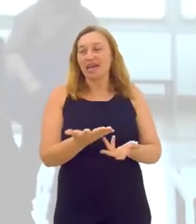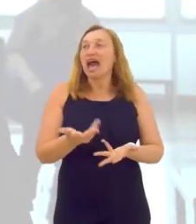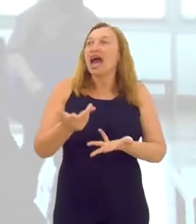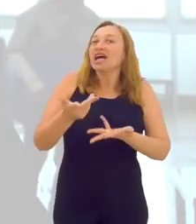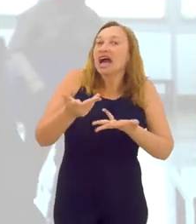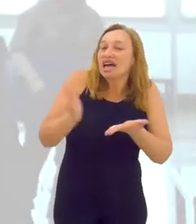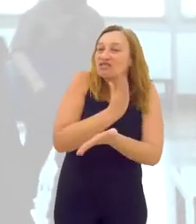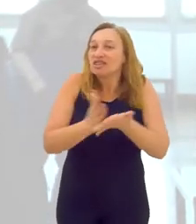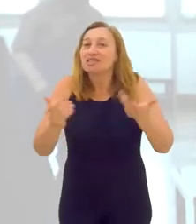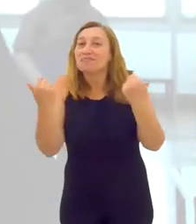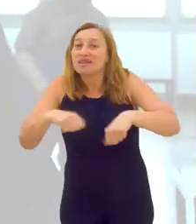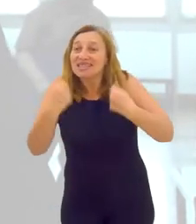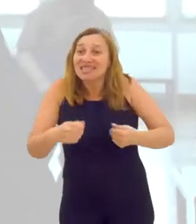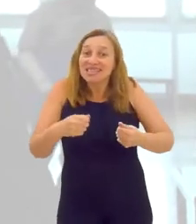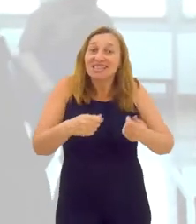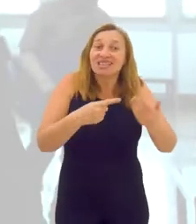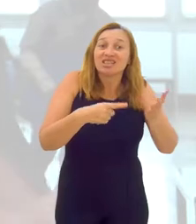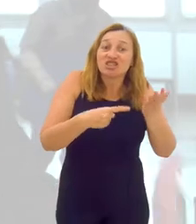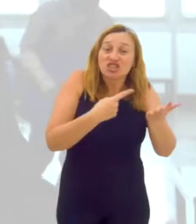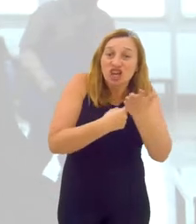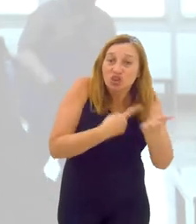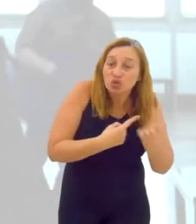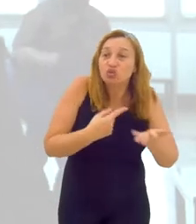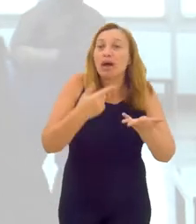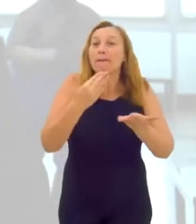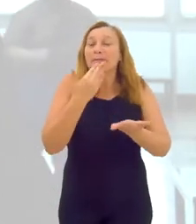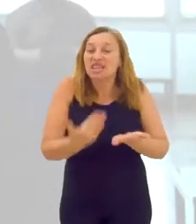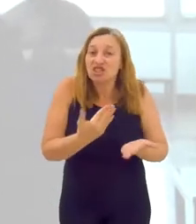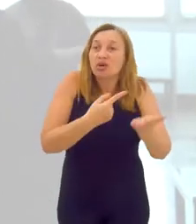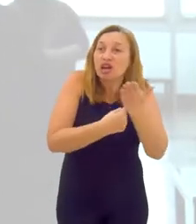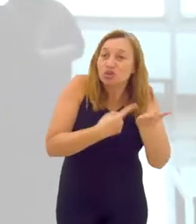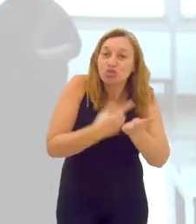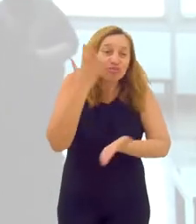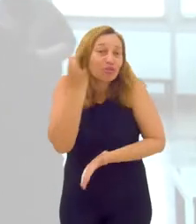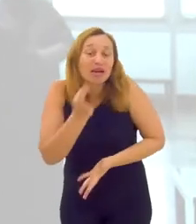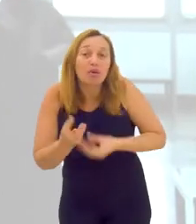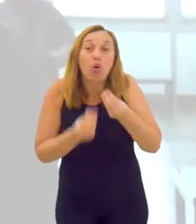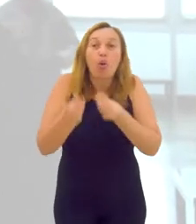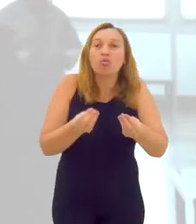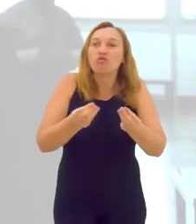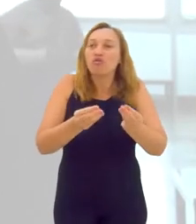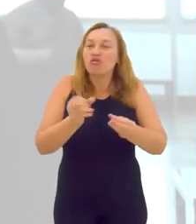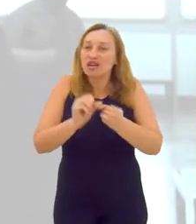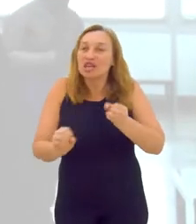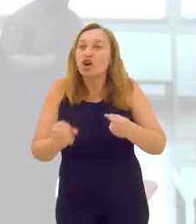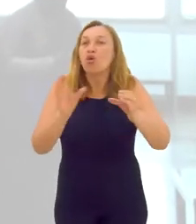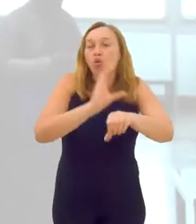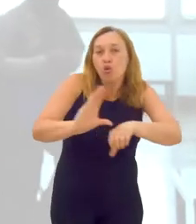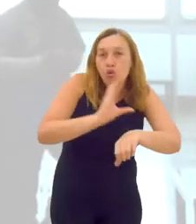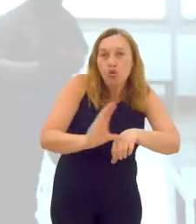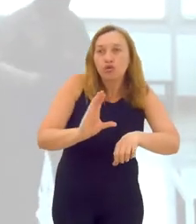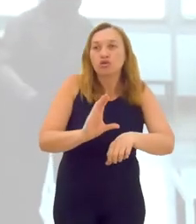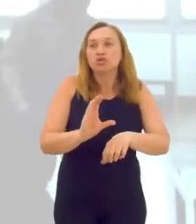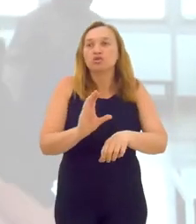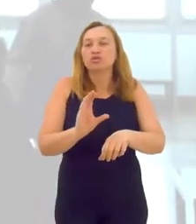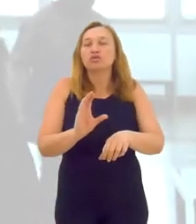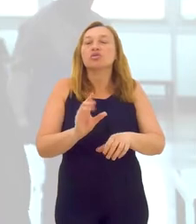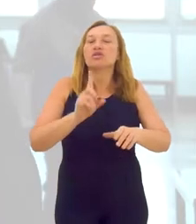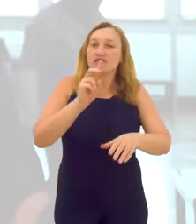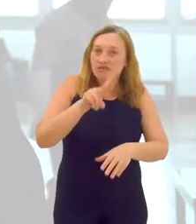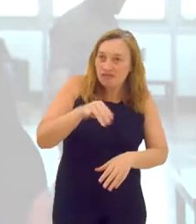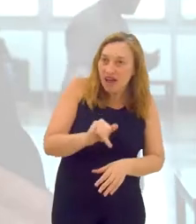às vezes ele está precisando de um socorro, pedindo socorro e não sabemos o que fazer, entendeu? Esse curso